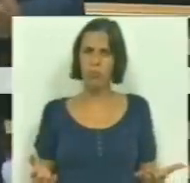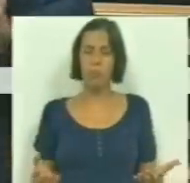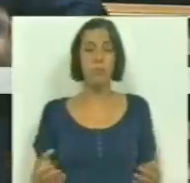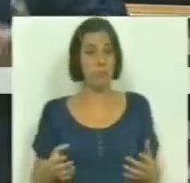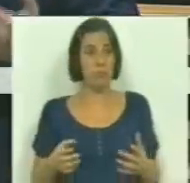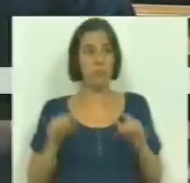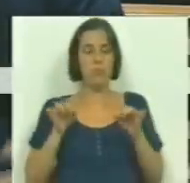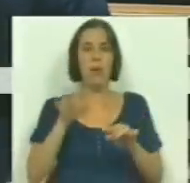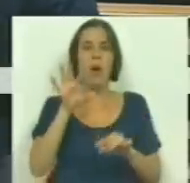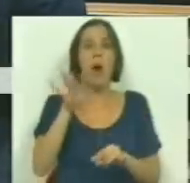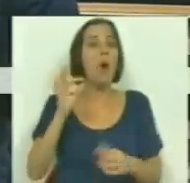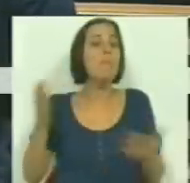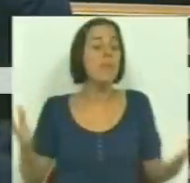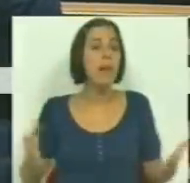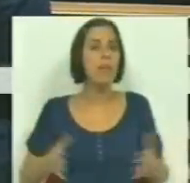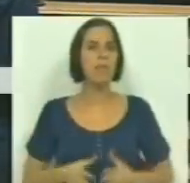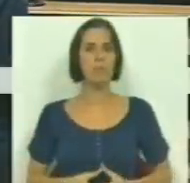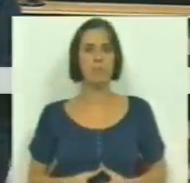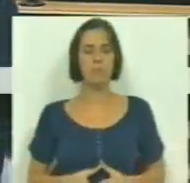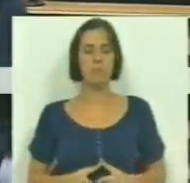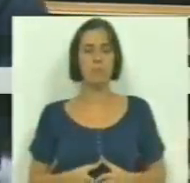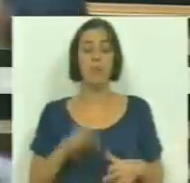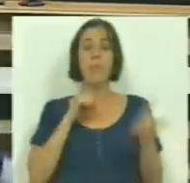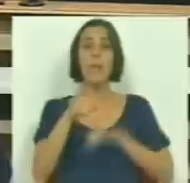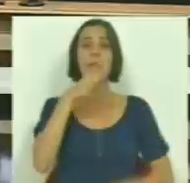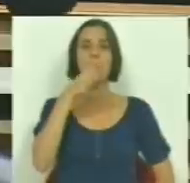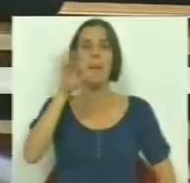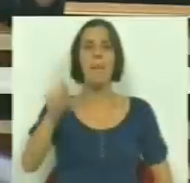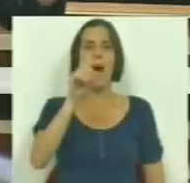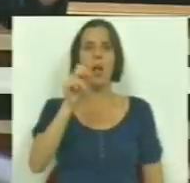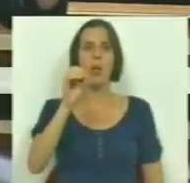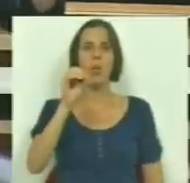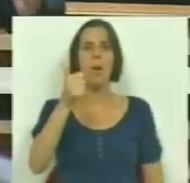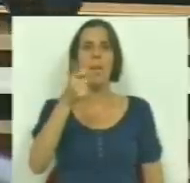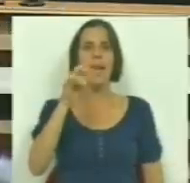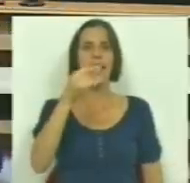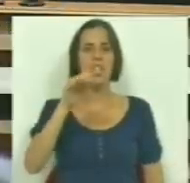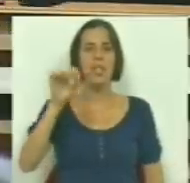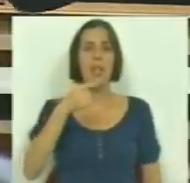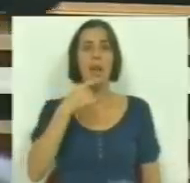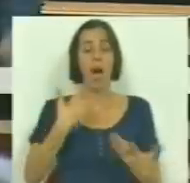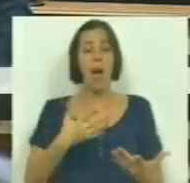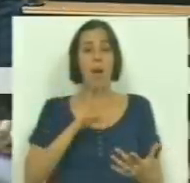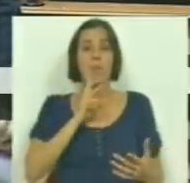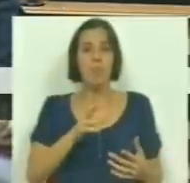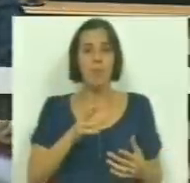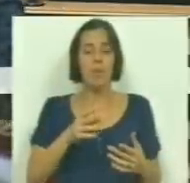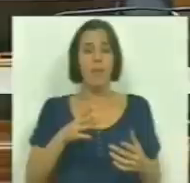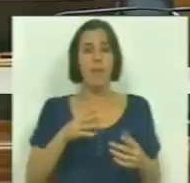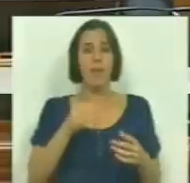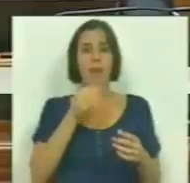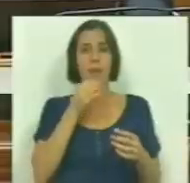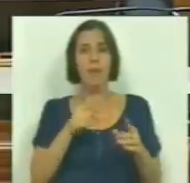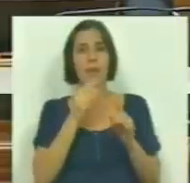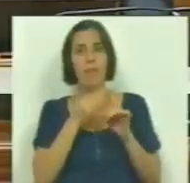Esta opção que o deputado Paulo Batista Santos falou quando lhe fugiu ainda agora o pezinho para a